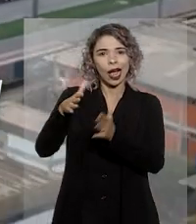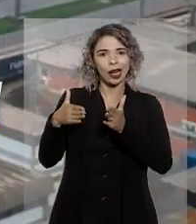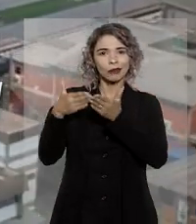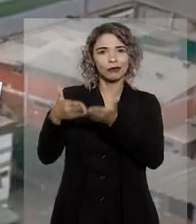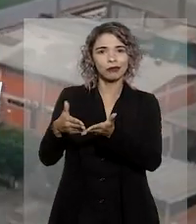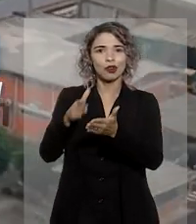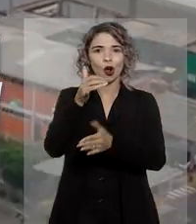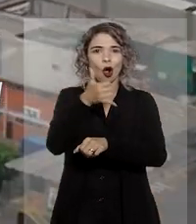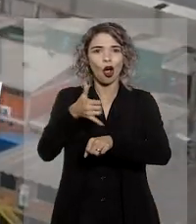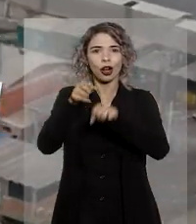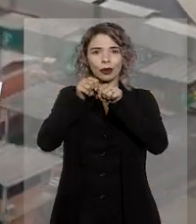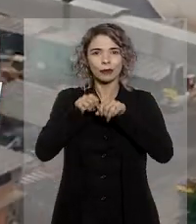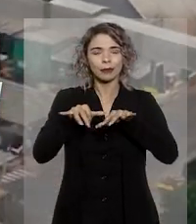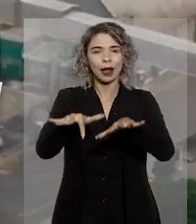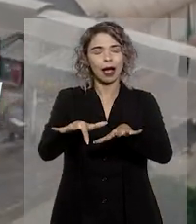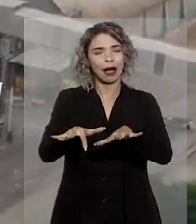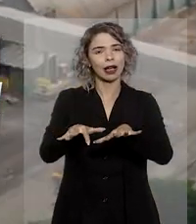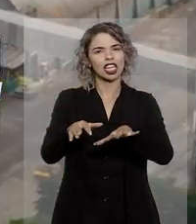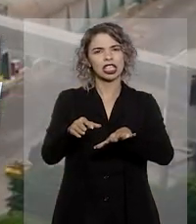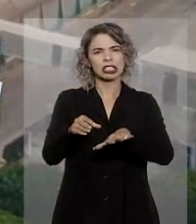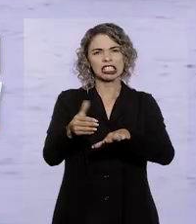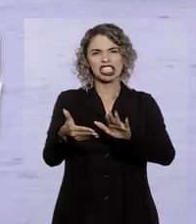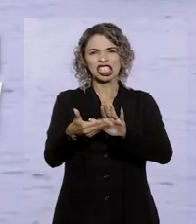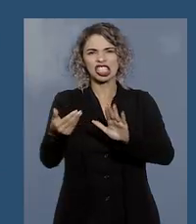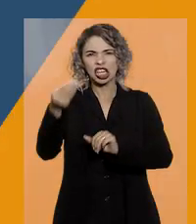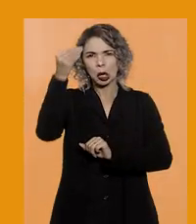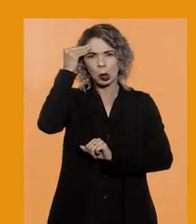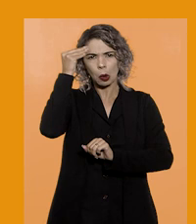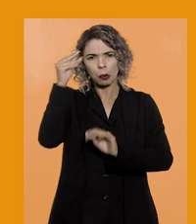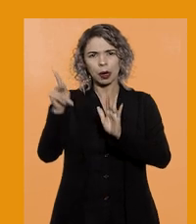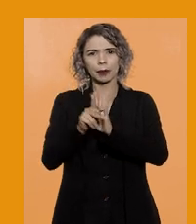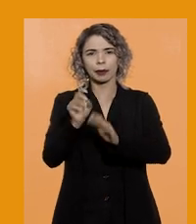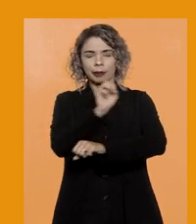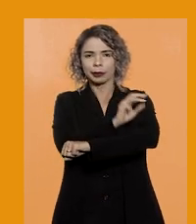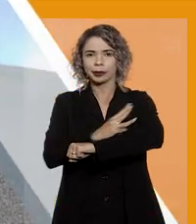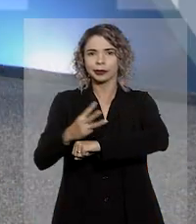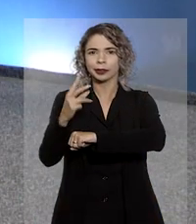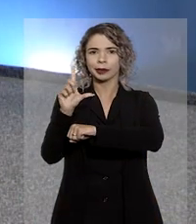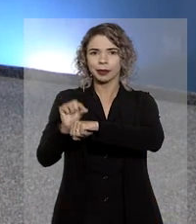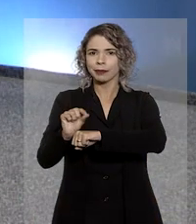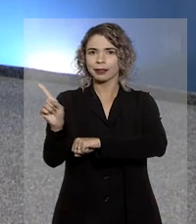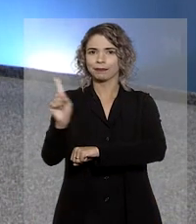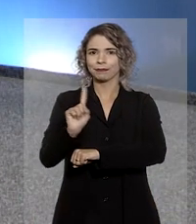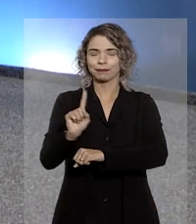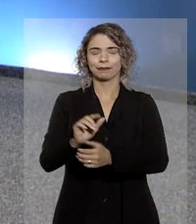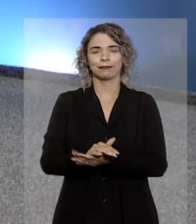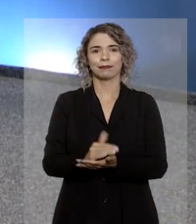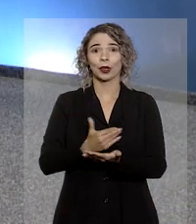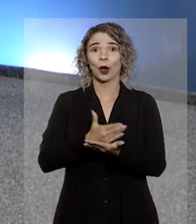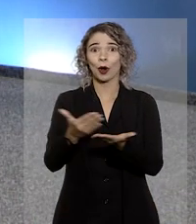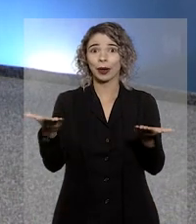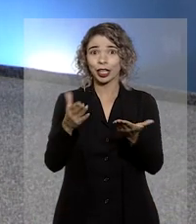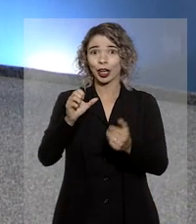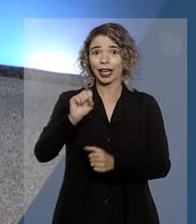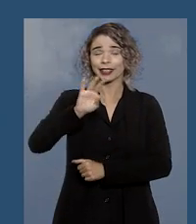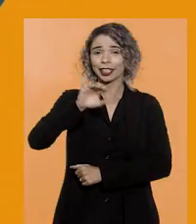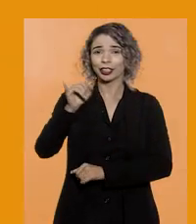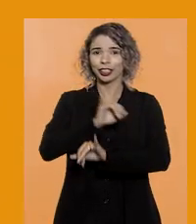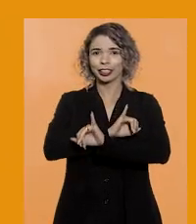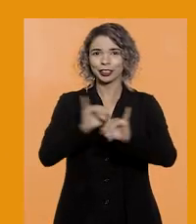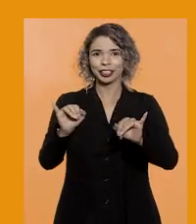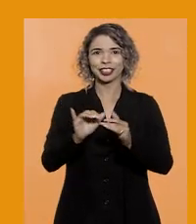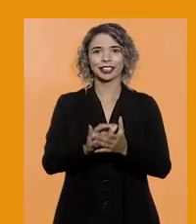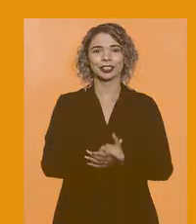Portos por derramamento de óleo não exclui penalidade do Ibama. O STJ Notícias começa agora.